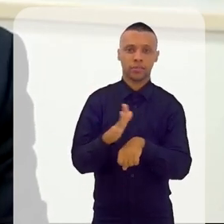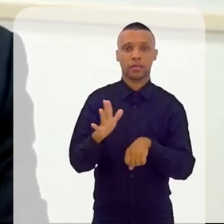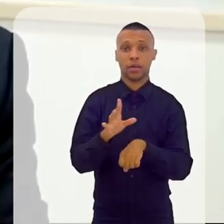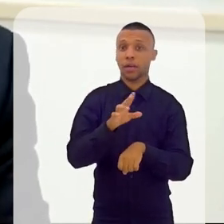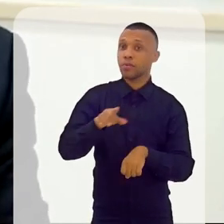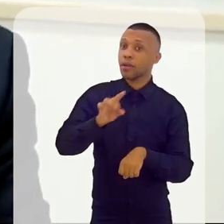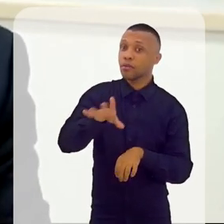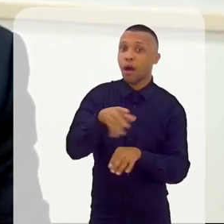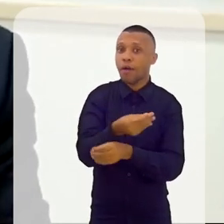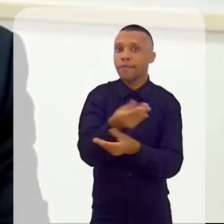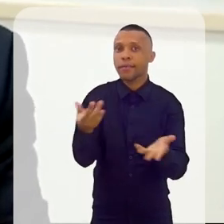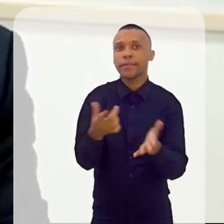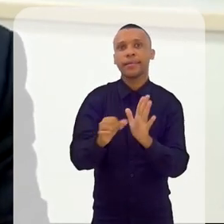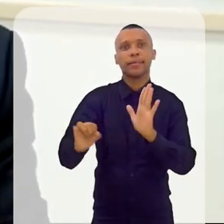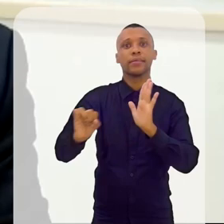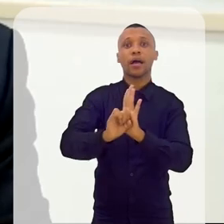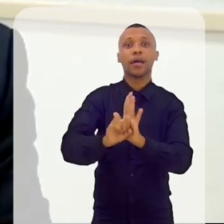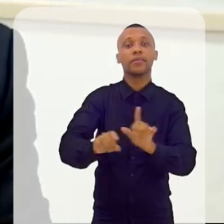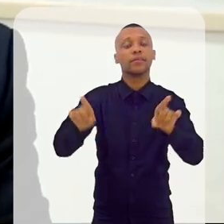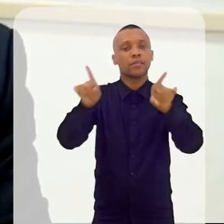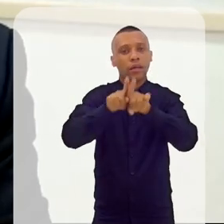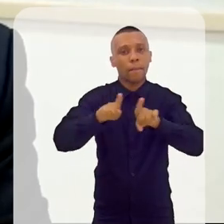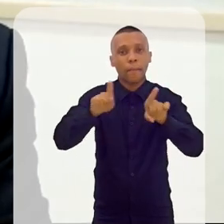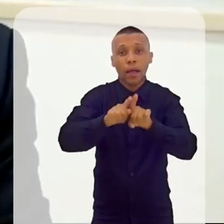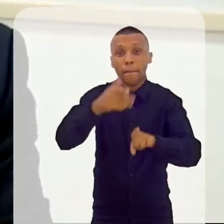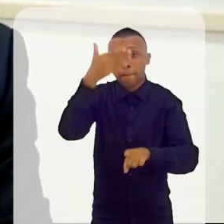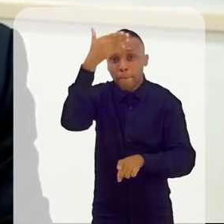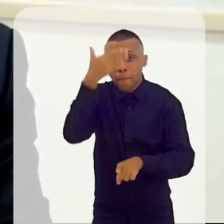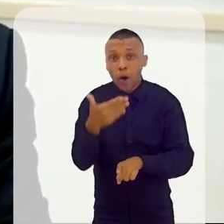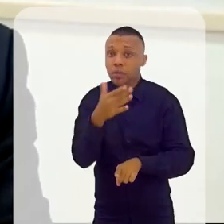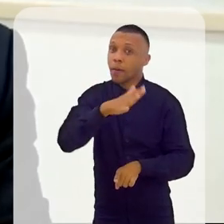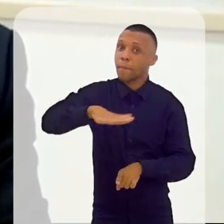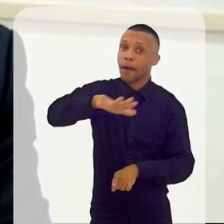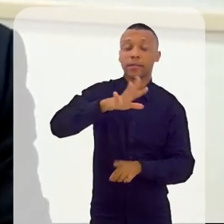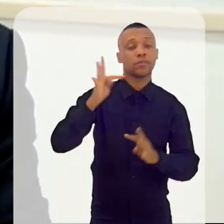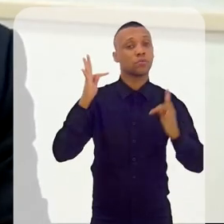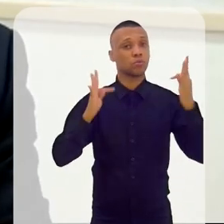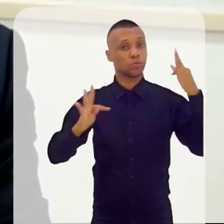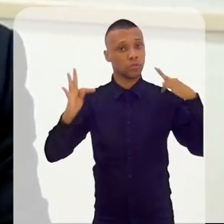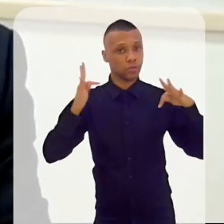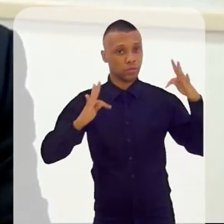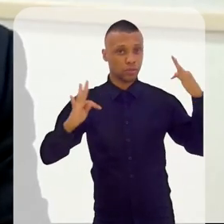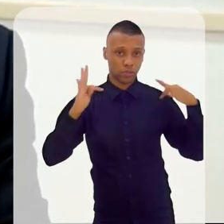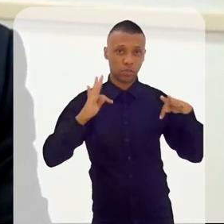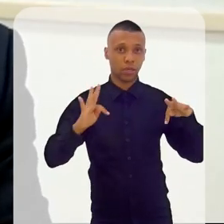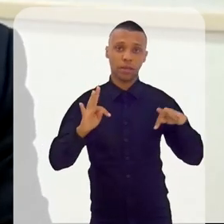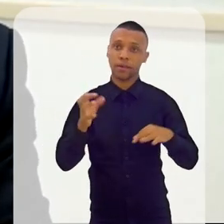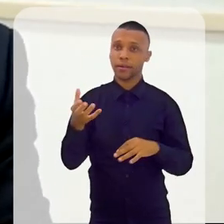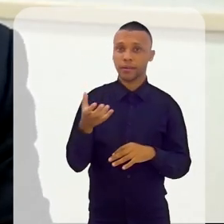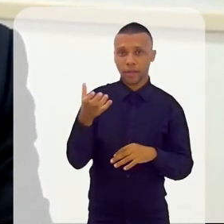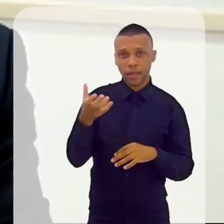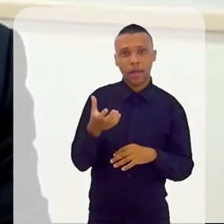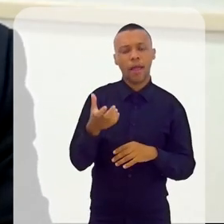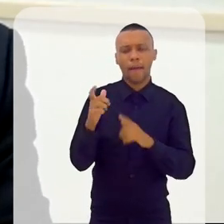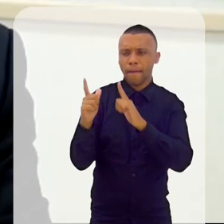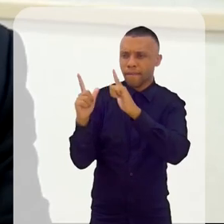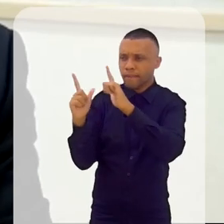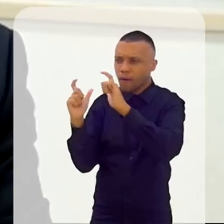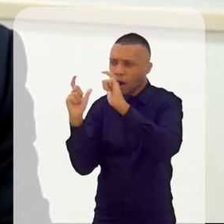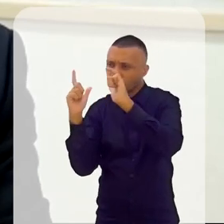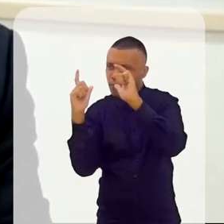dá essa identidade, como também sinaliza para a área de turismo também. O turista vai querer tirar